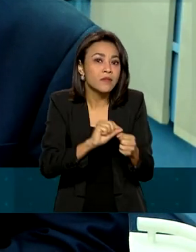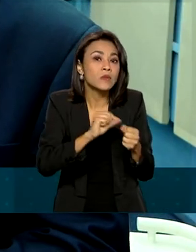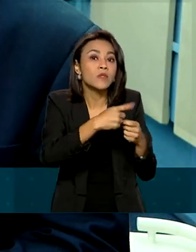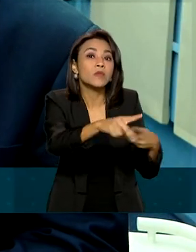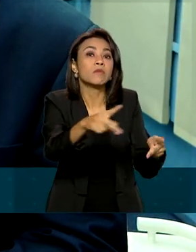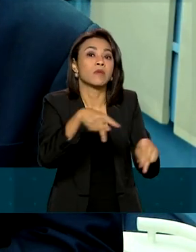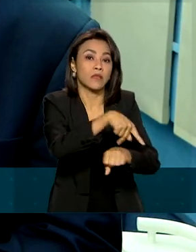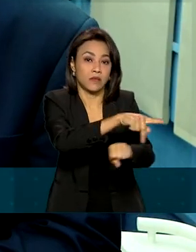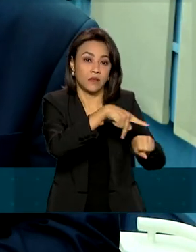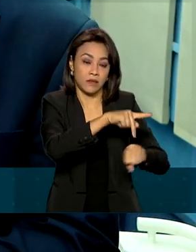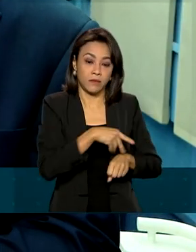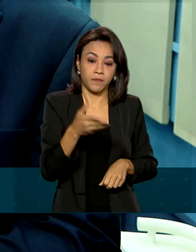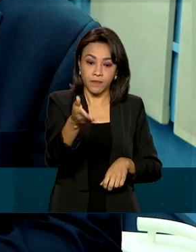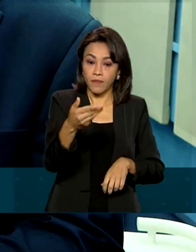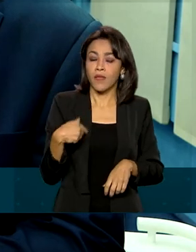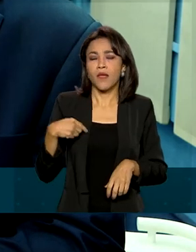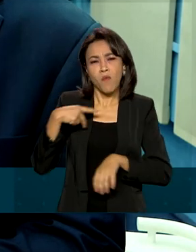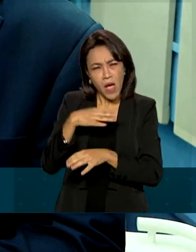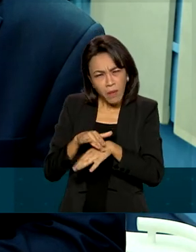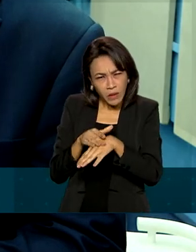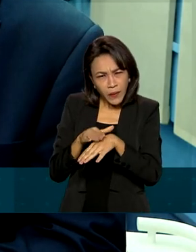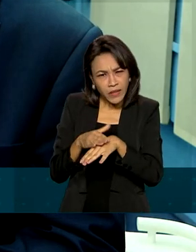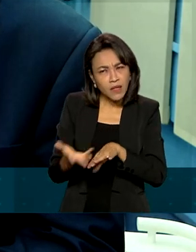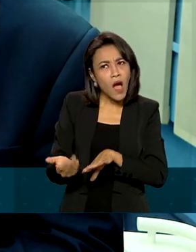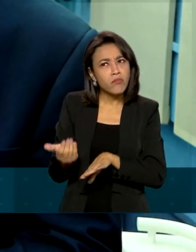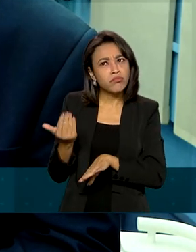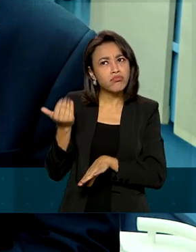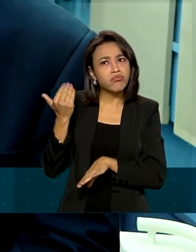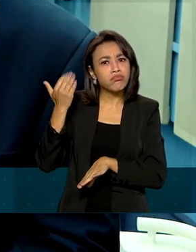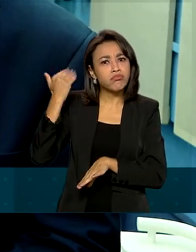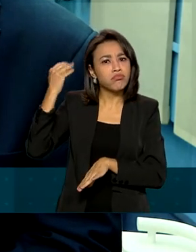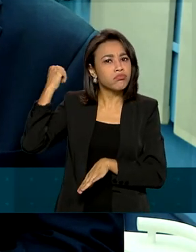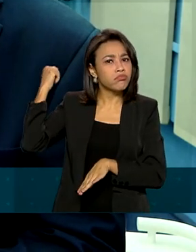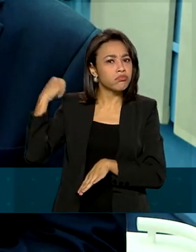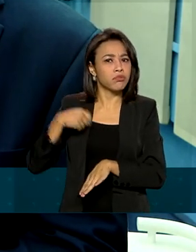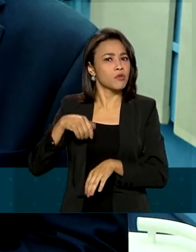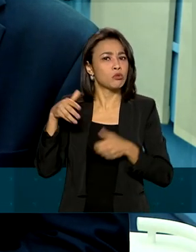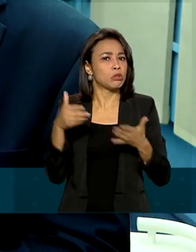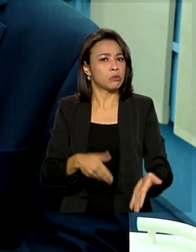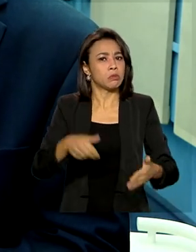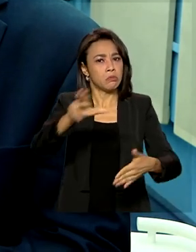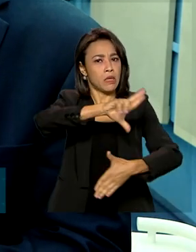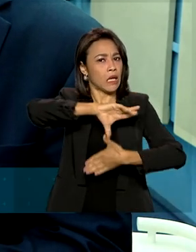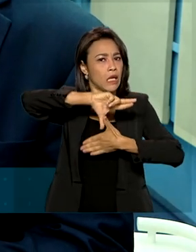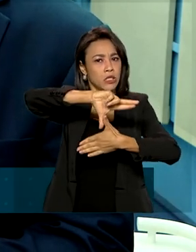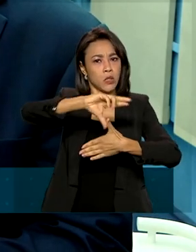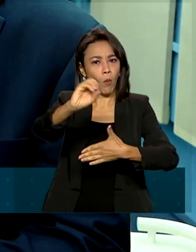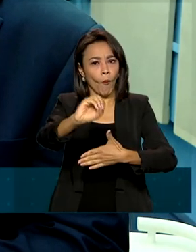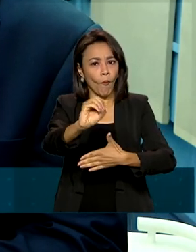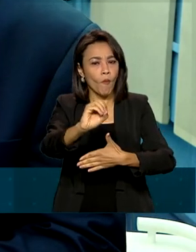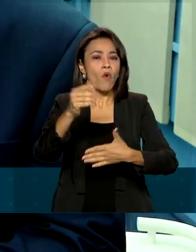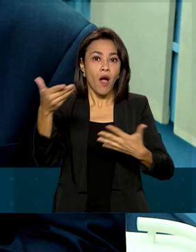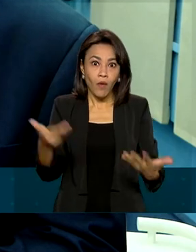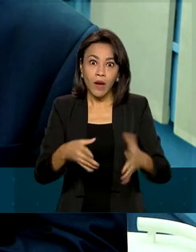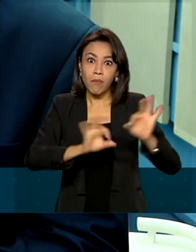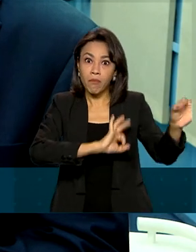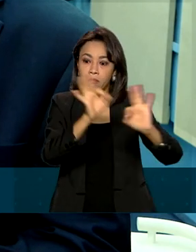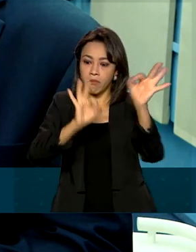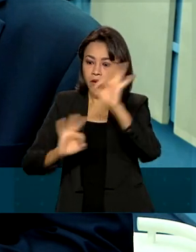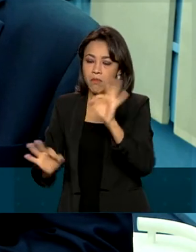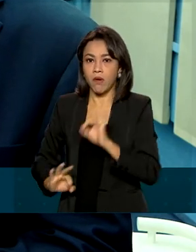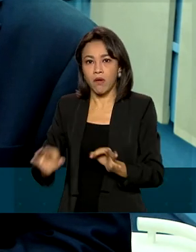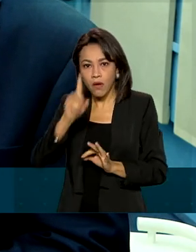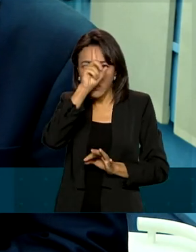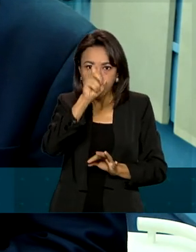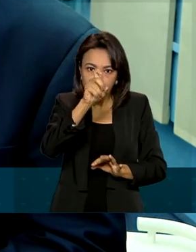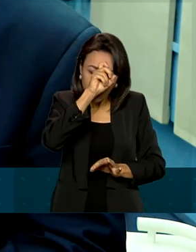sobre uma doença que há muitos anos estava afastada da América Latina. A ideia é preparar a rede de saúde pública para que